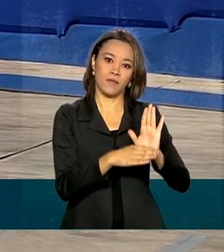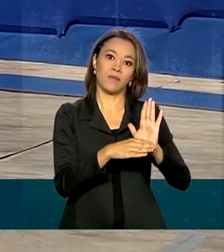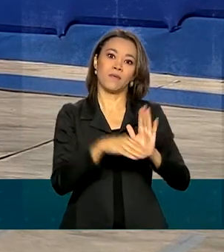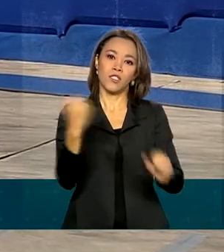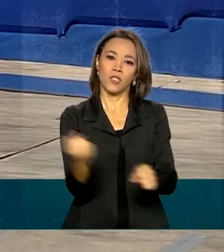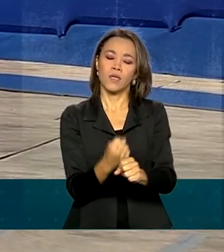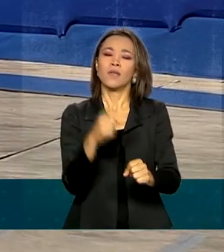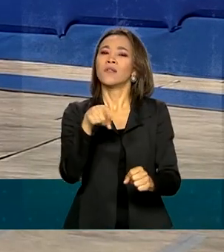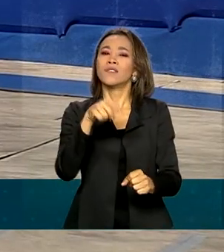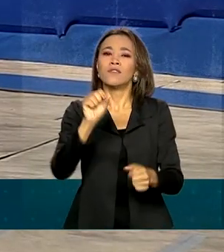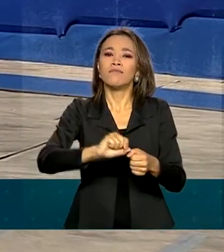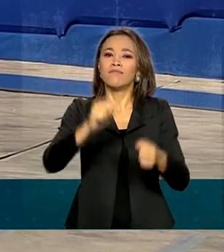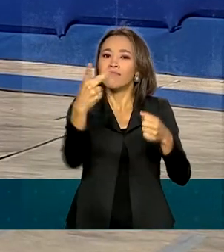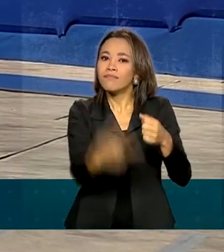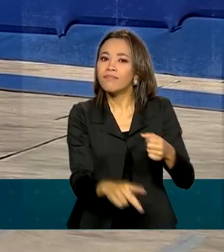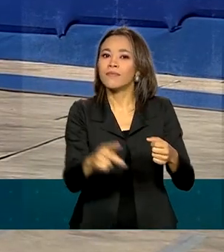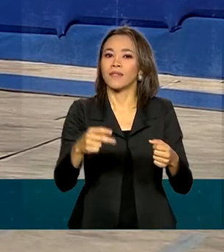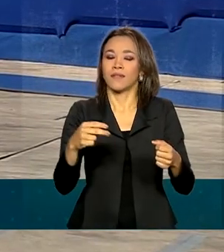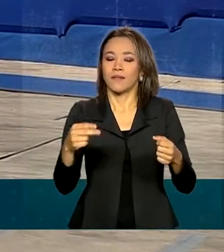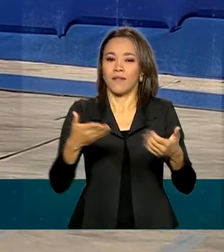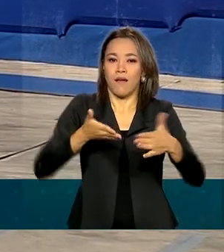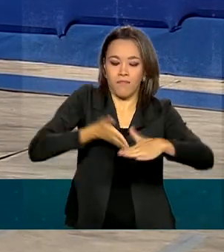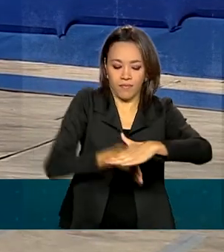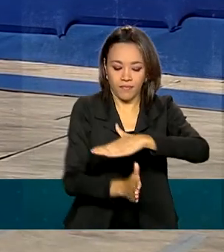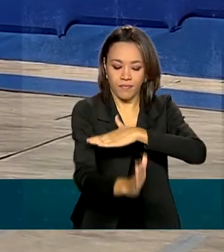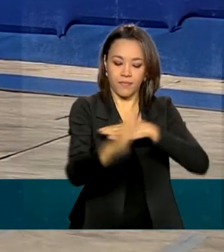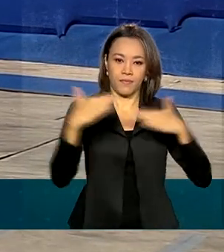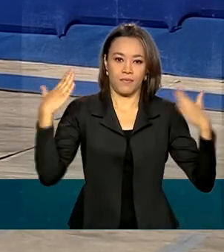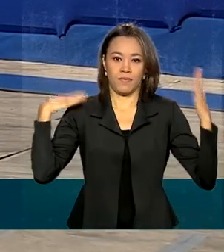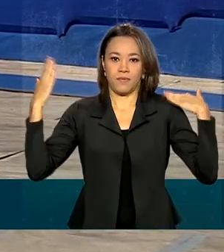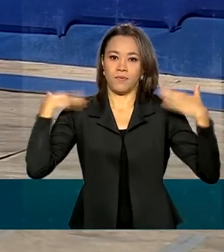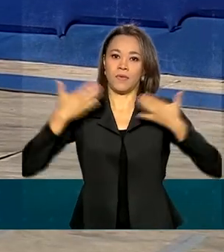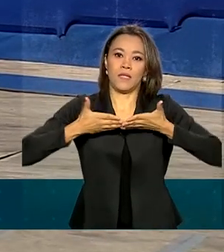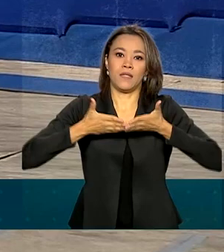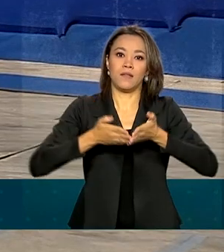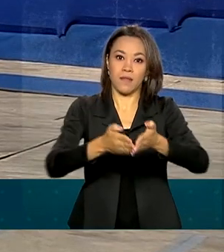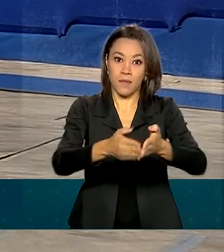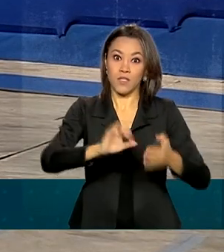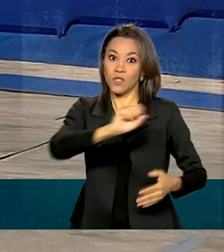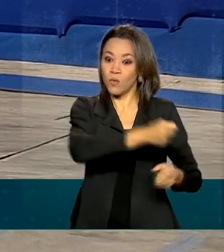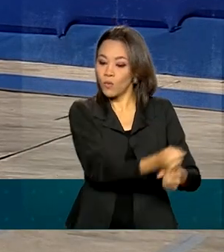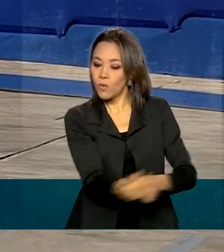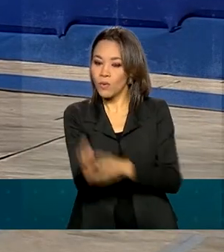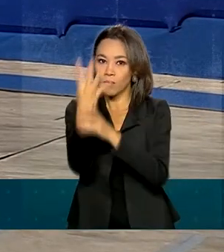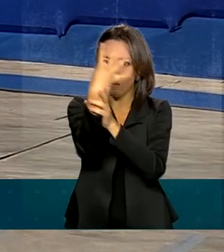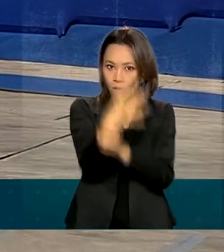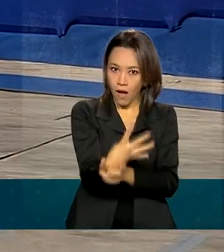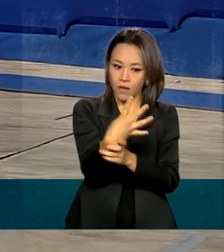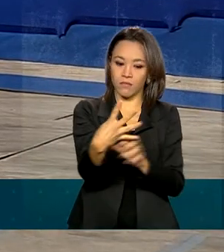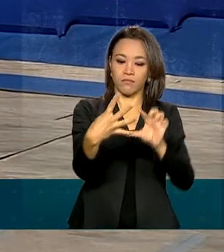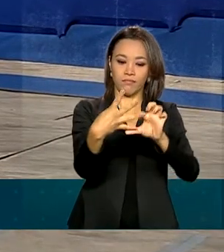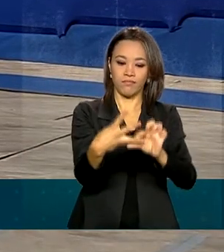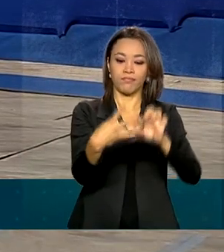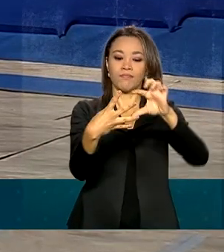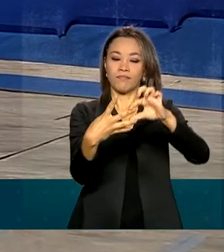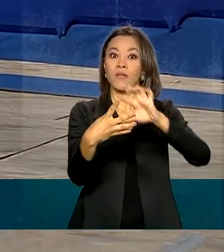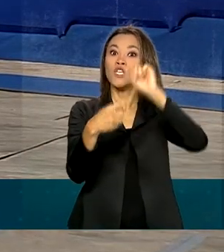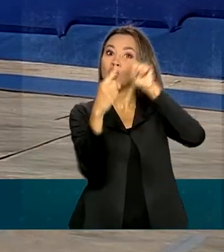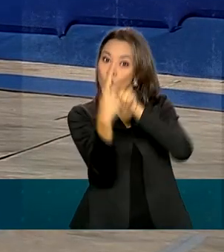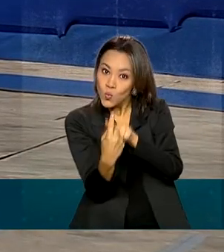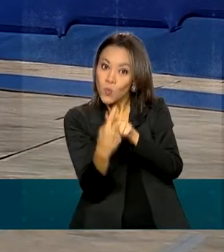Submarinos da Marinha. No total, como você falou, são quatro submarinos convencionais e um de propulsão nuclear.